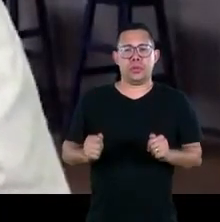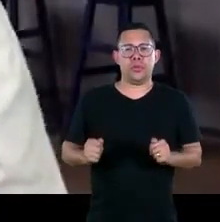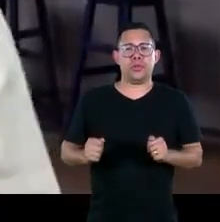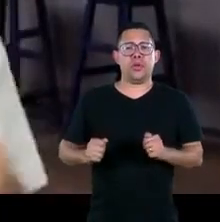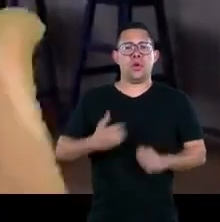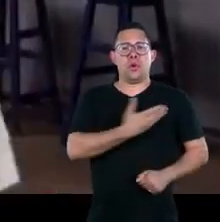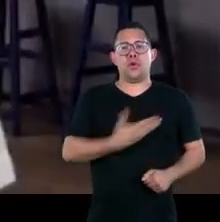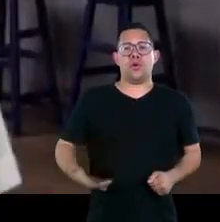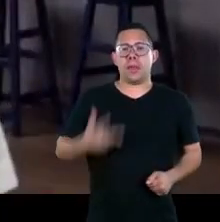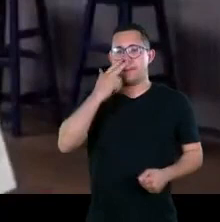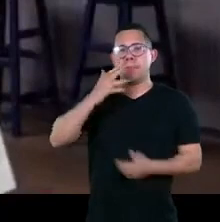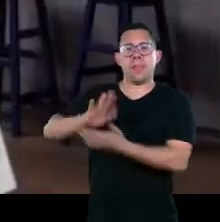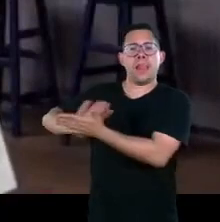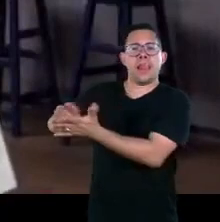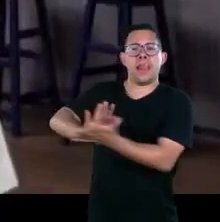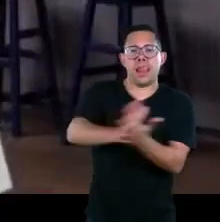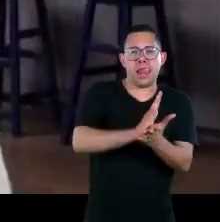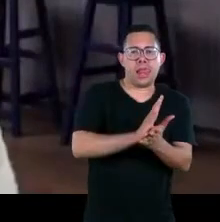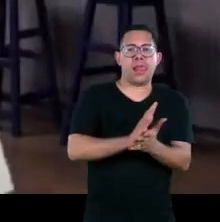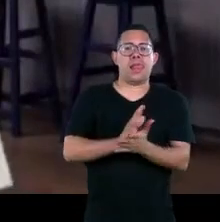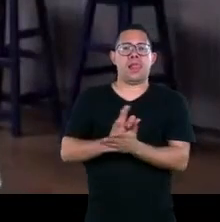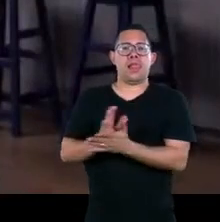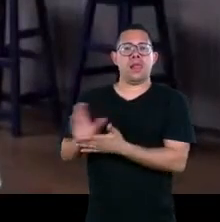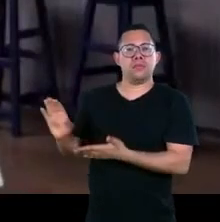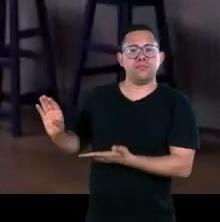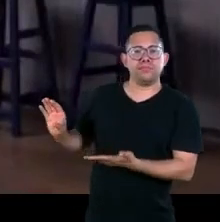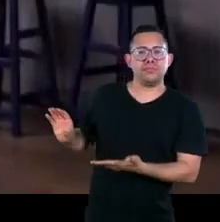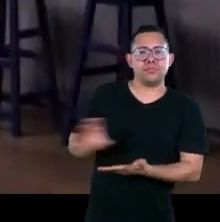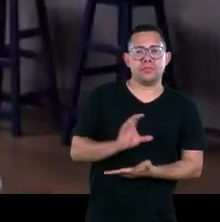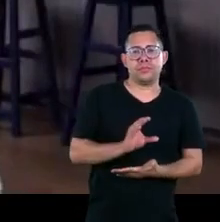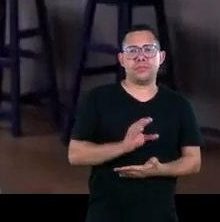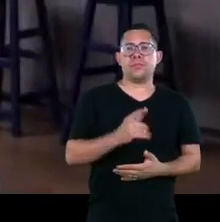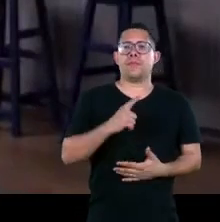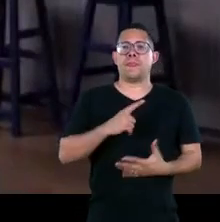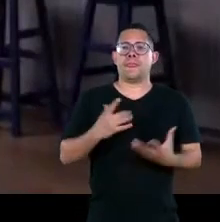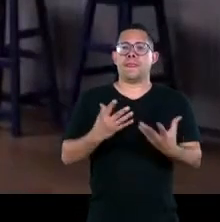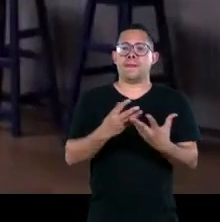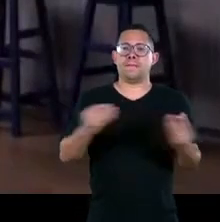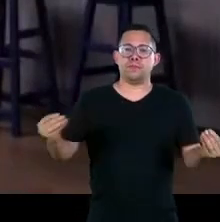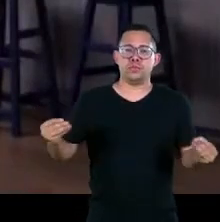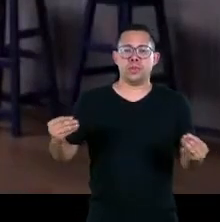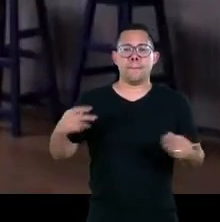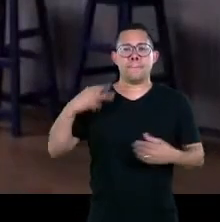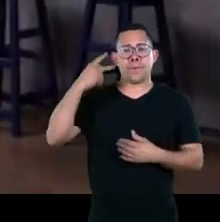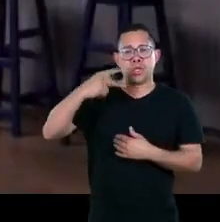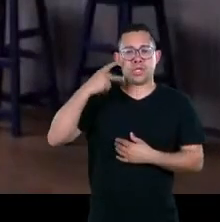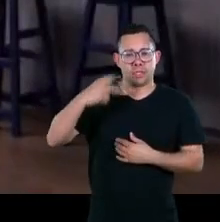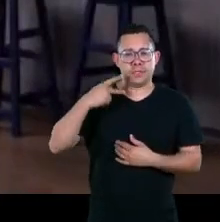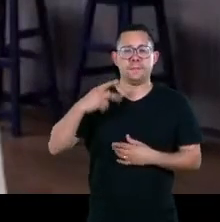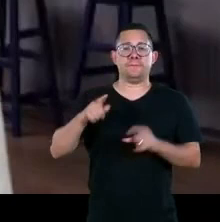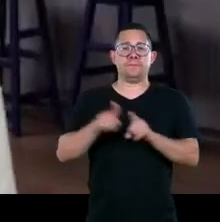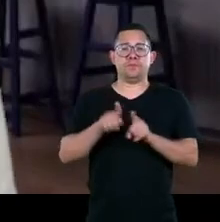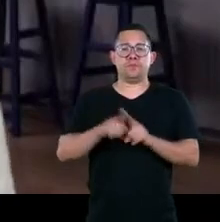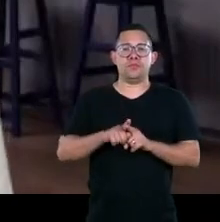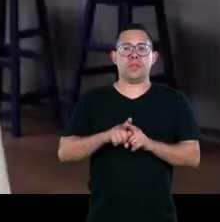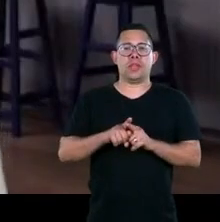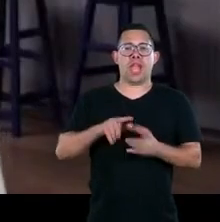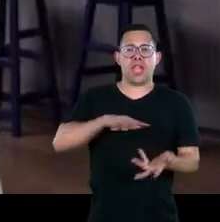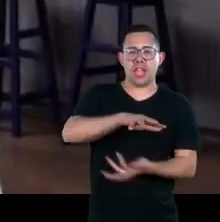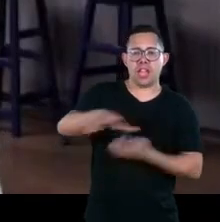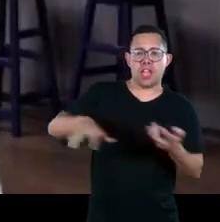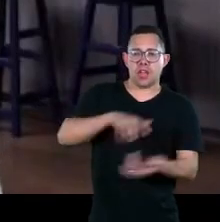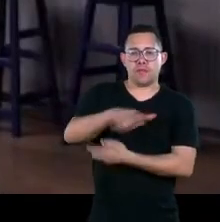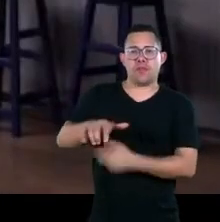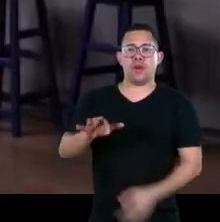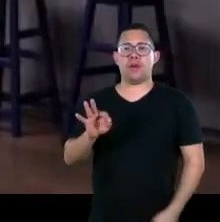ferramentas distribuição de recursos uma série de políticas que estão sendo feitas a própria reforma tributária como estava